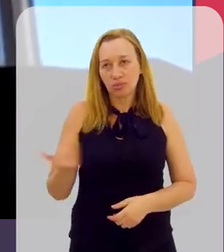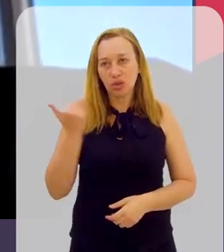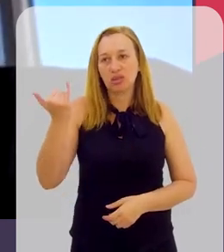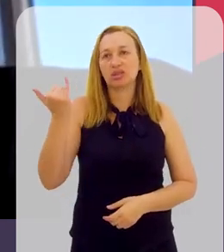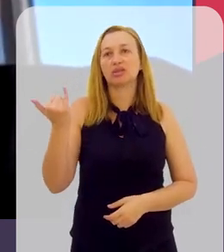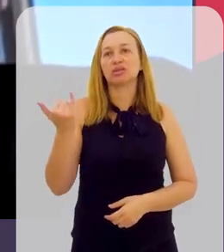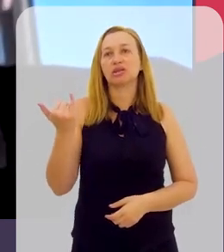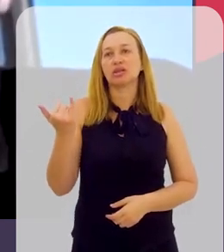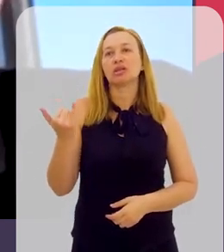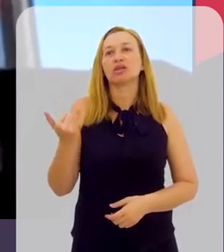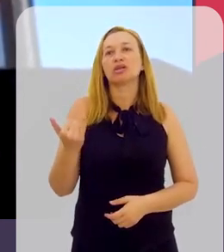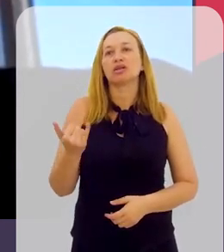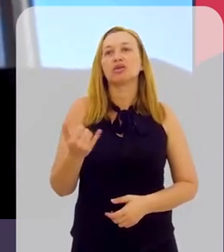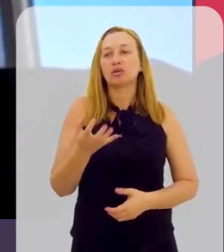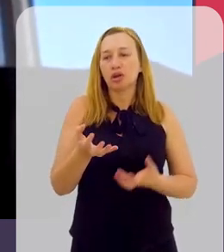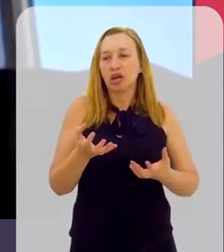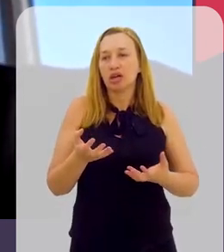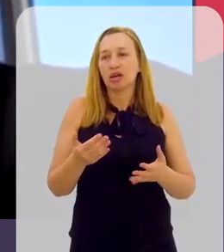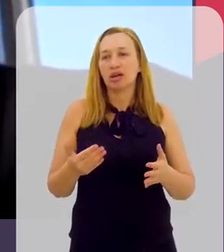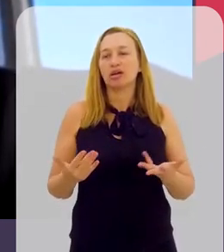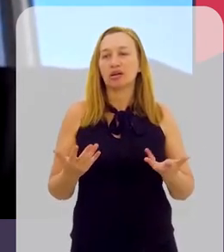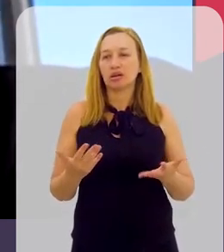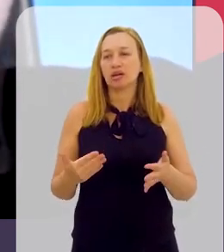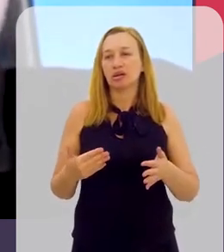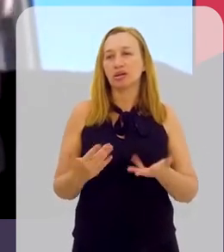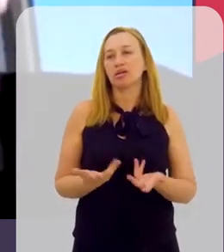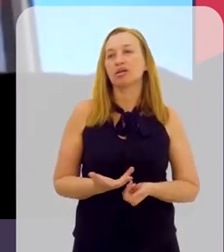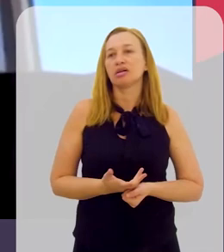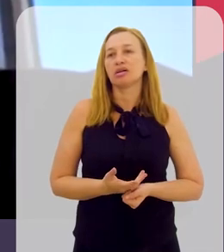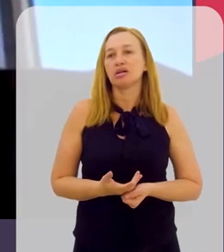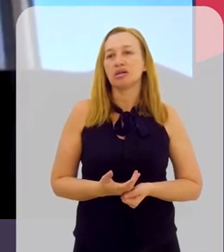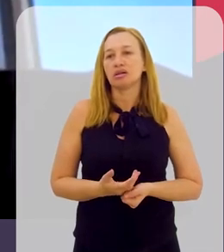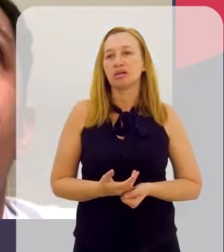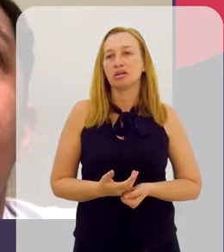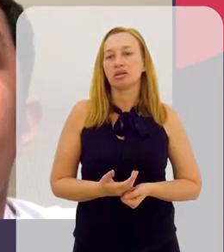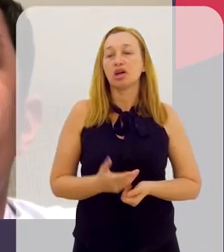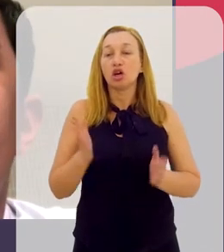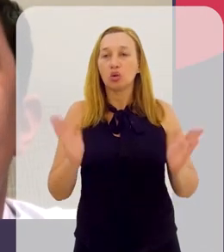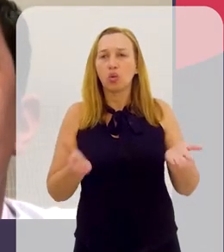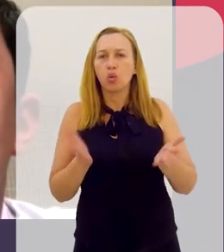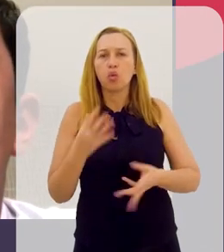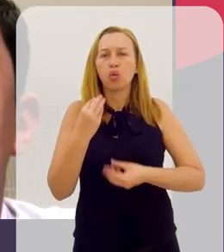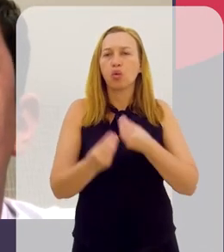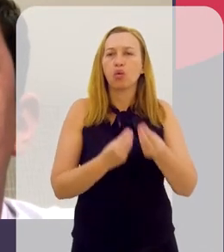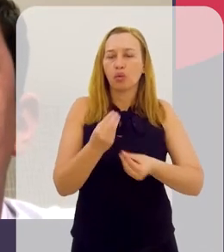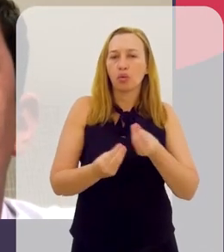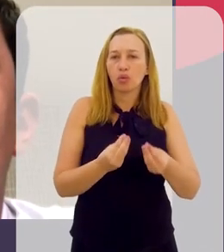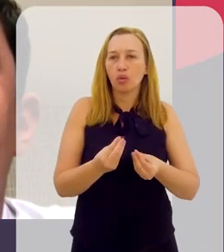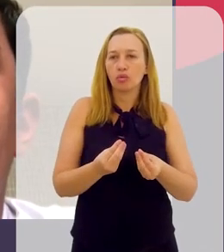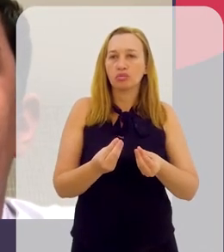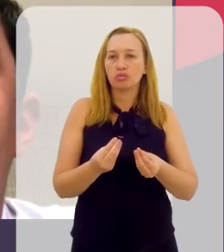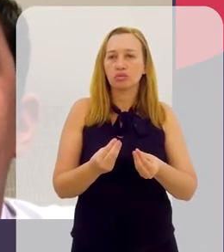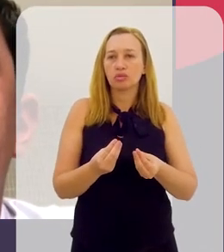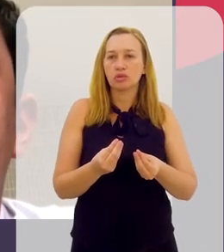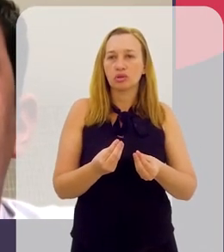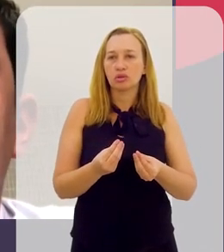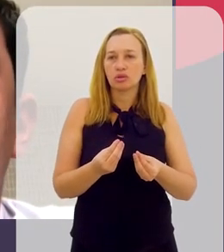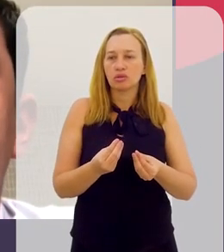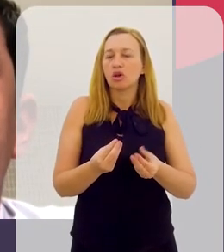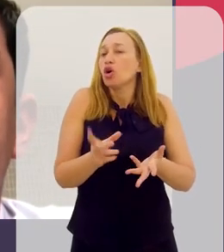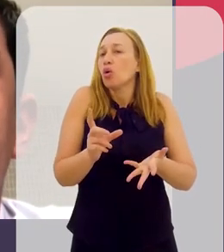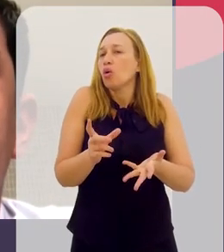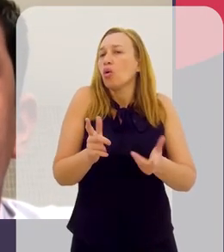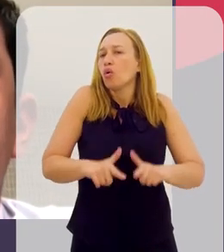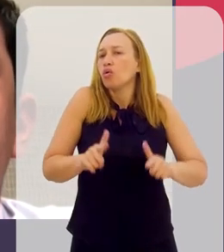muito importante para o que eu tenho até hoje. E hoje, onde você está?